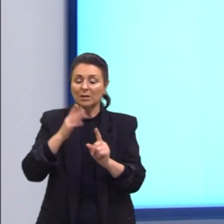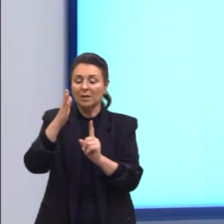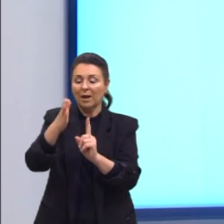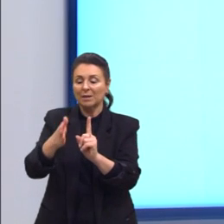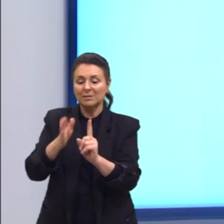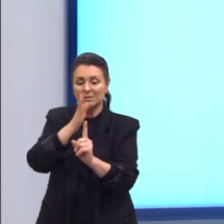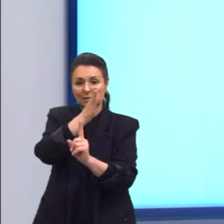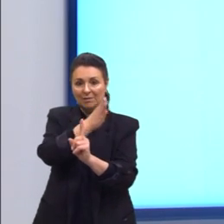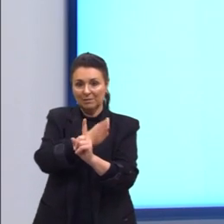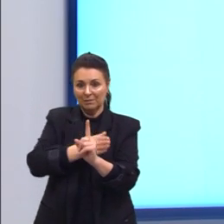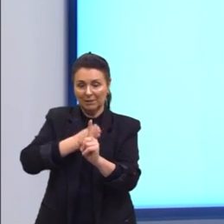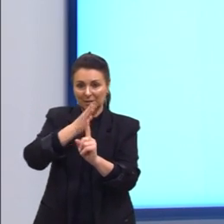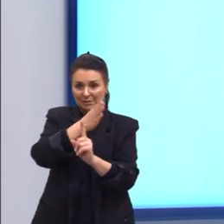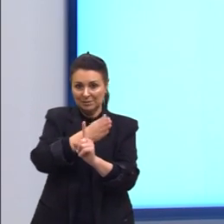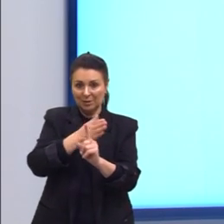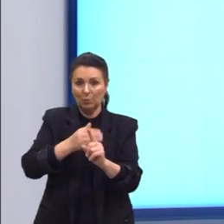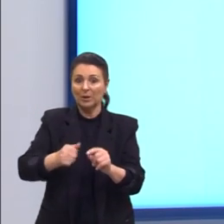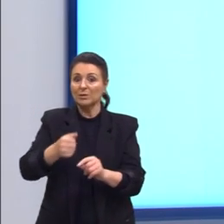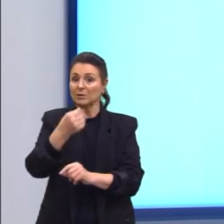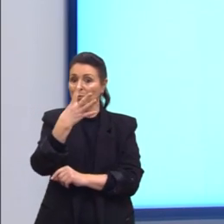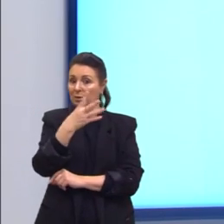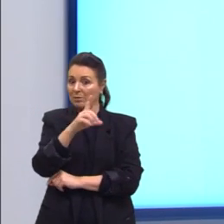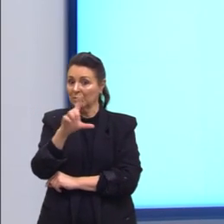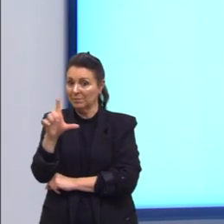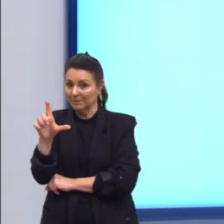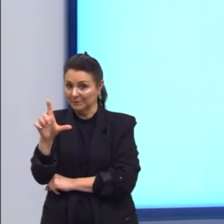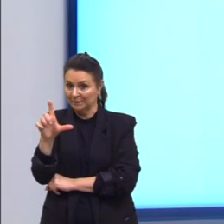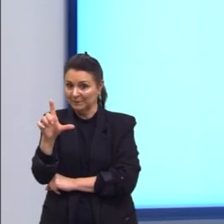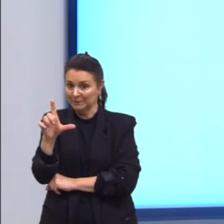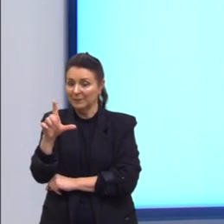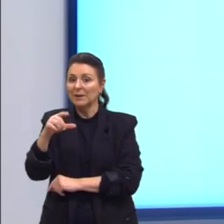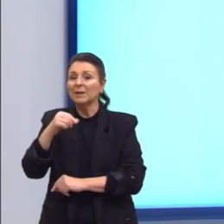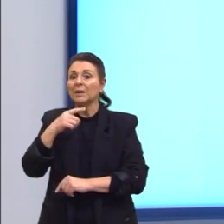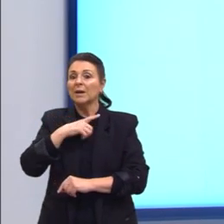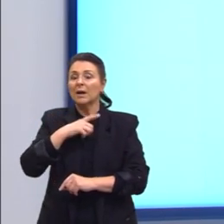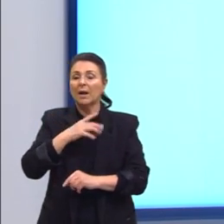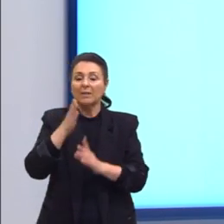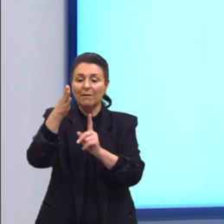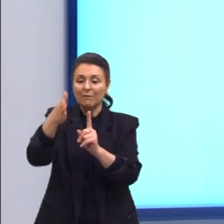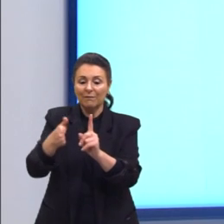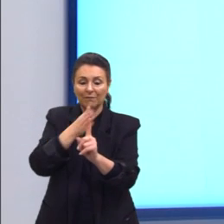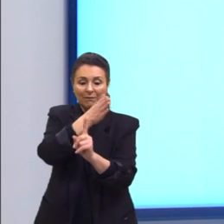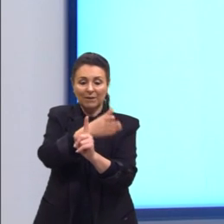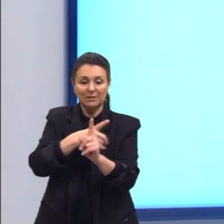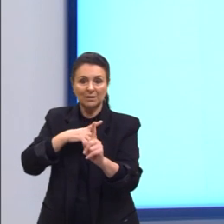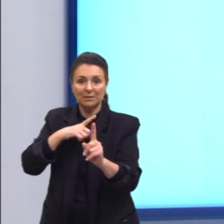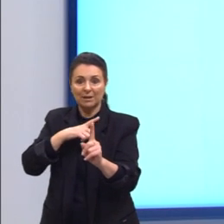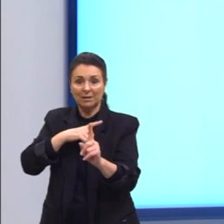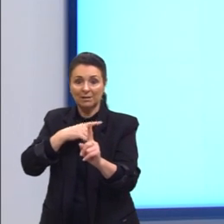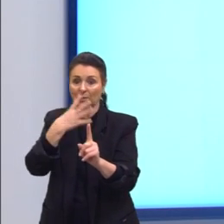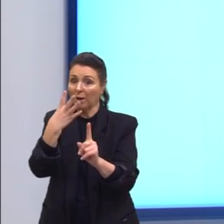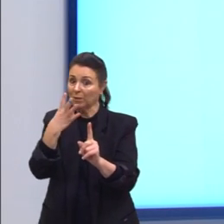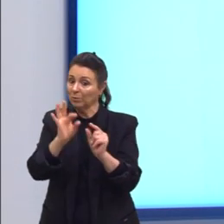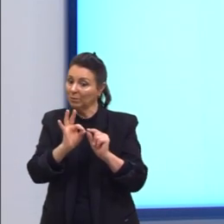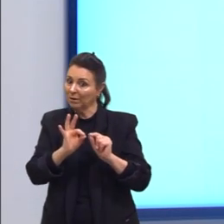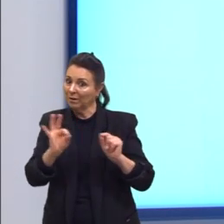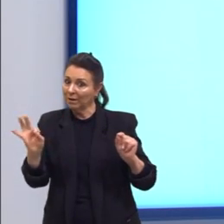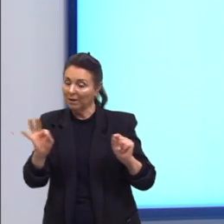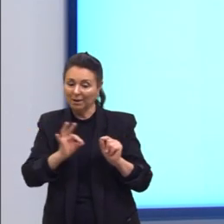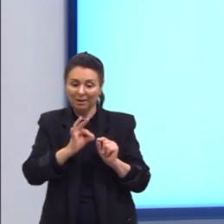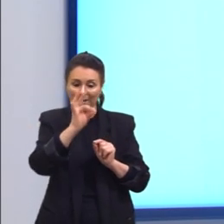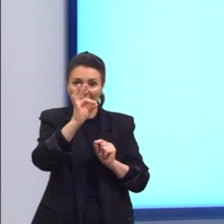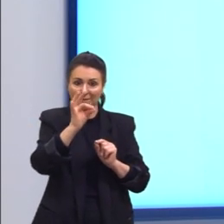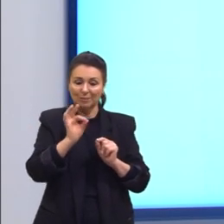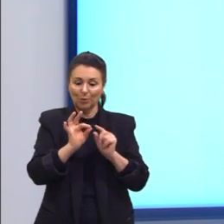quadrangulares. Isso significa que cada face possui quatro arestas. E é